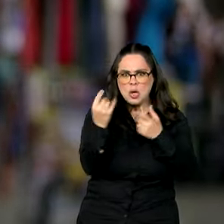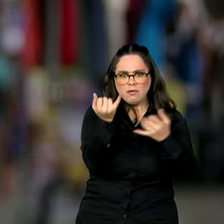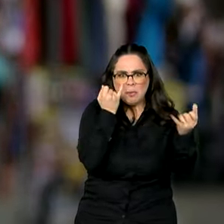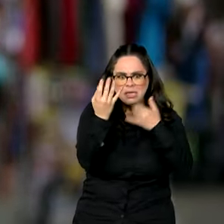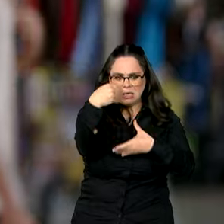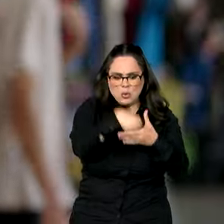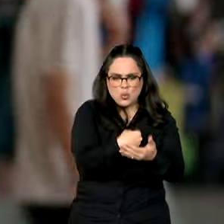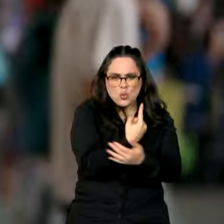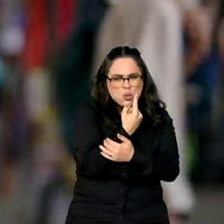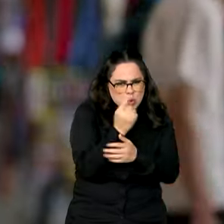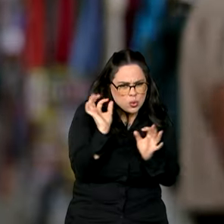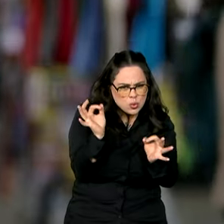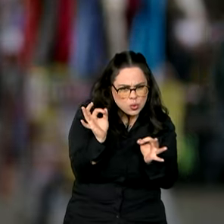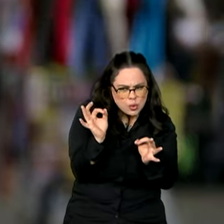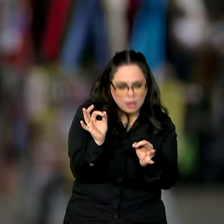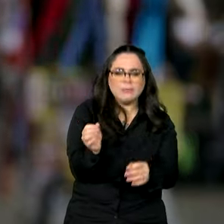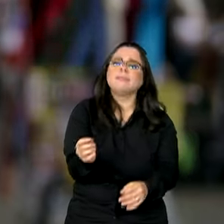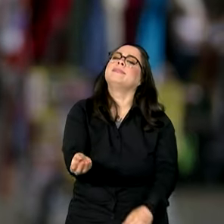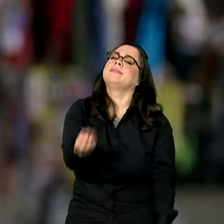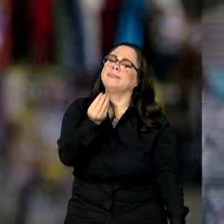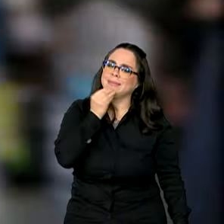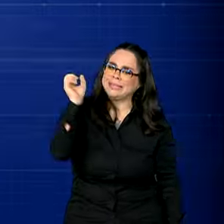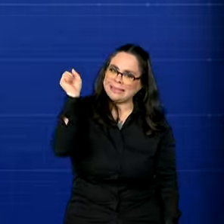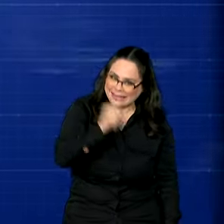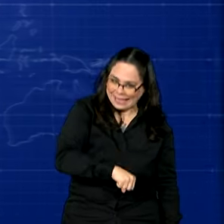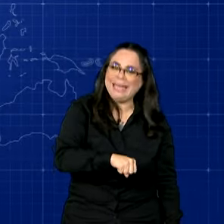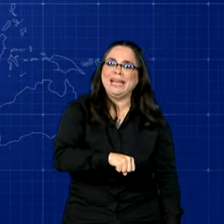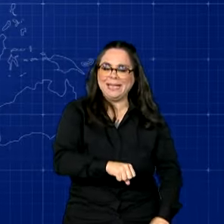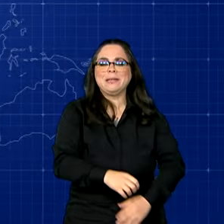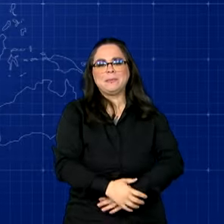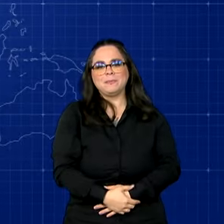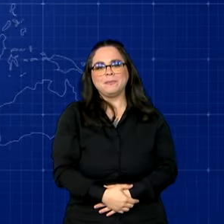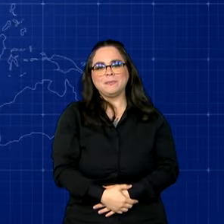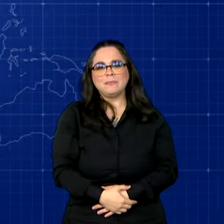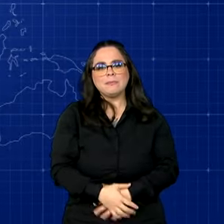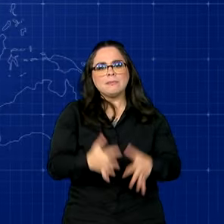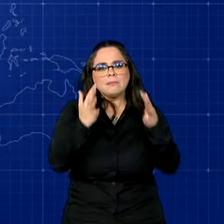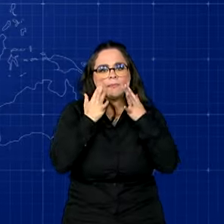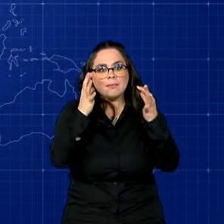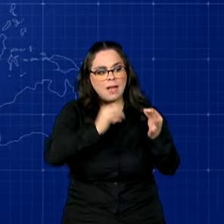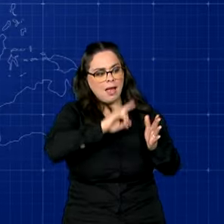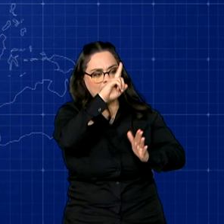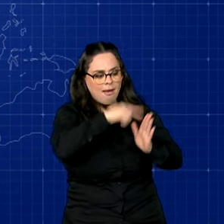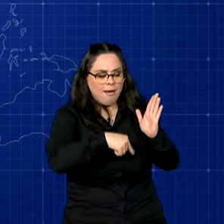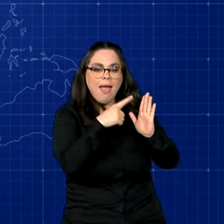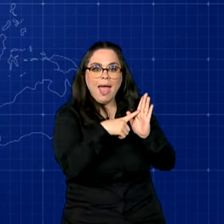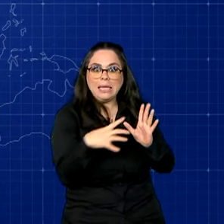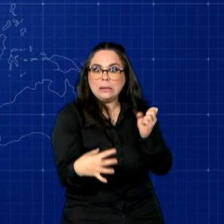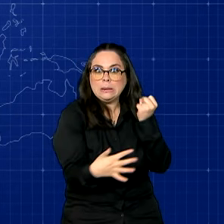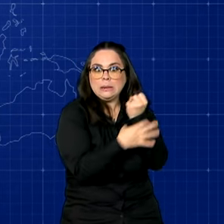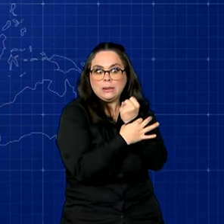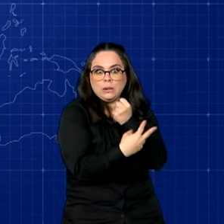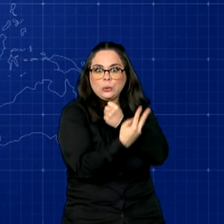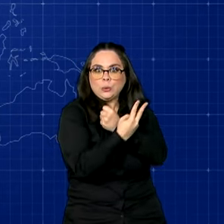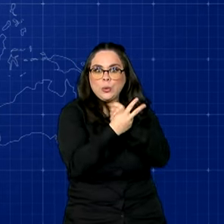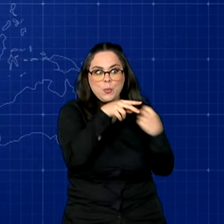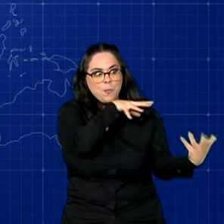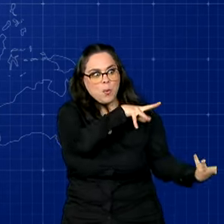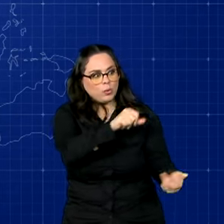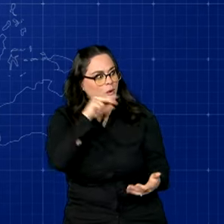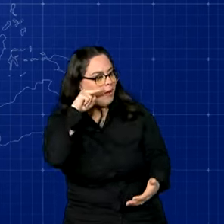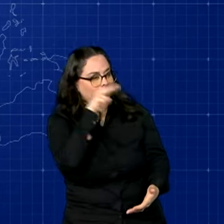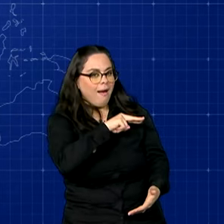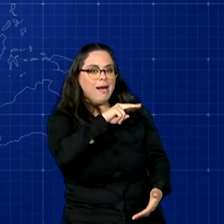documentos num só? É claro que sim! Considerada como um dos documentos mais seguros do mundo, a nova